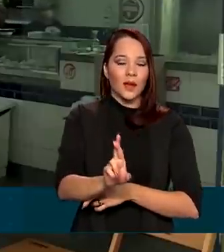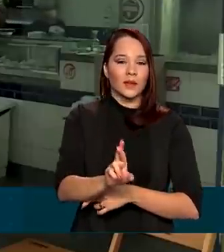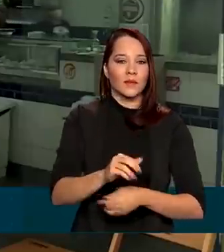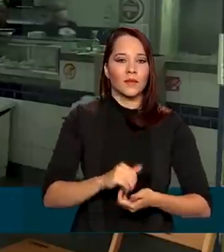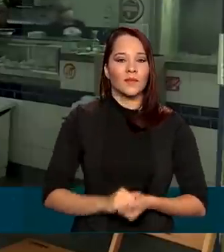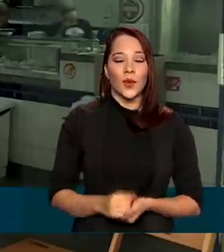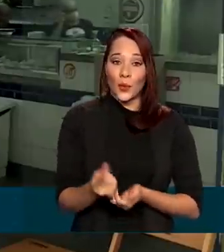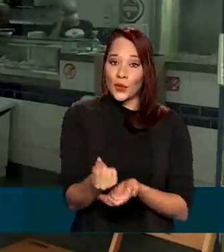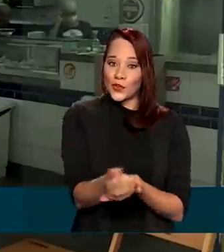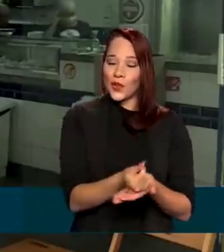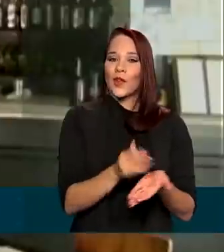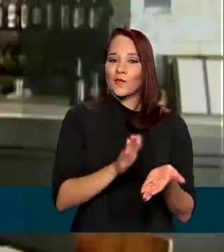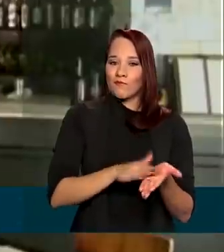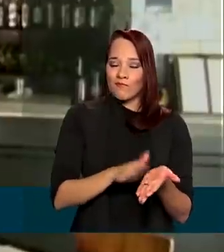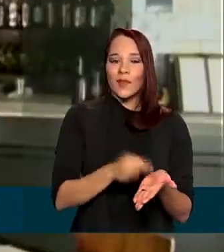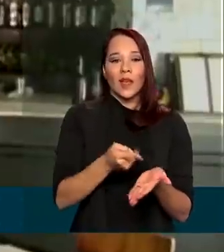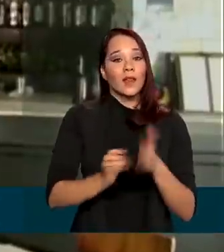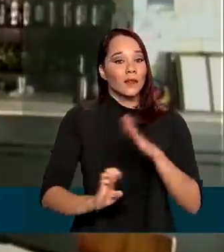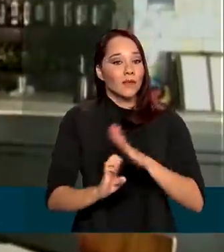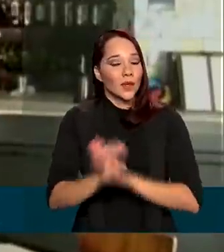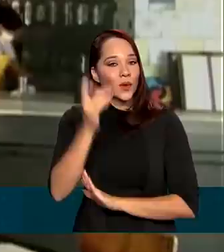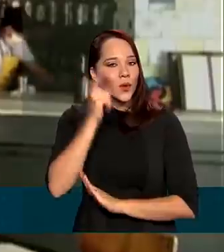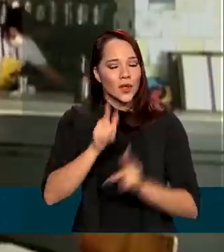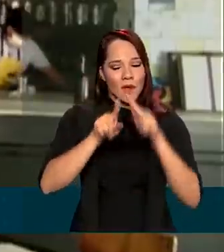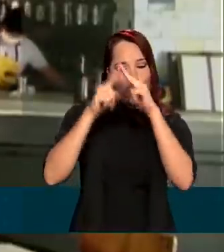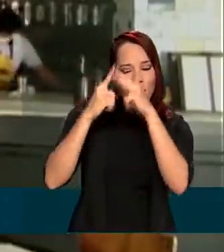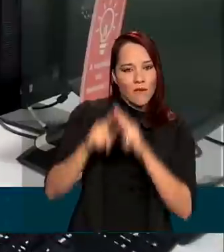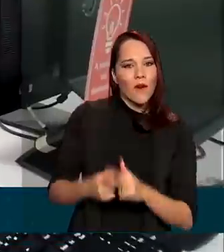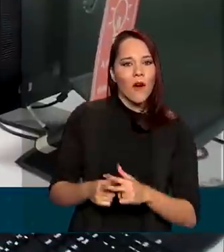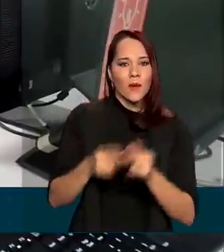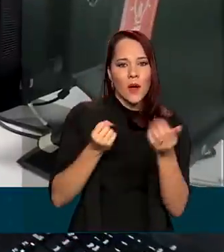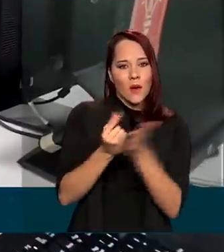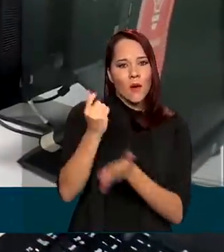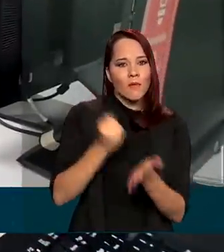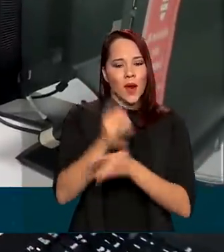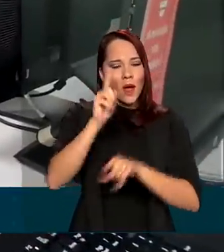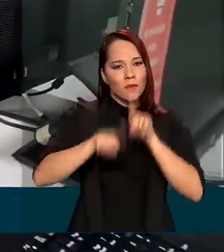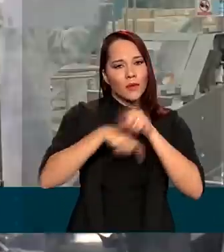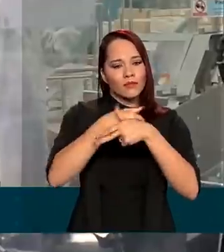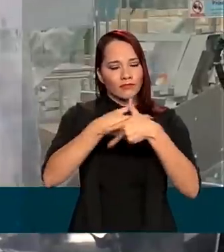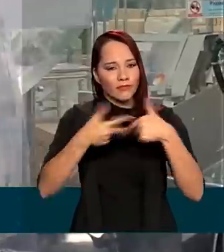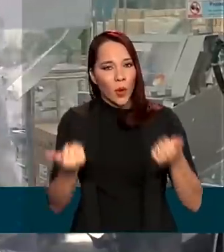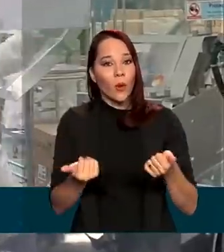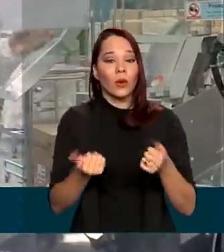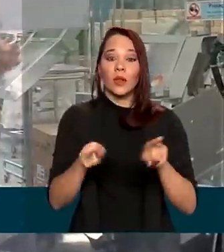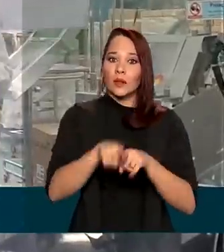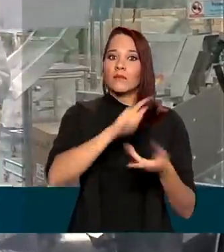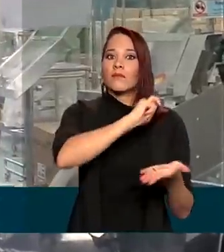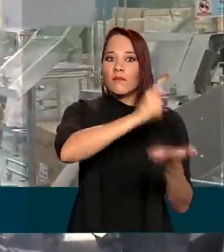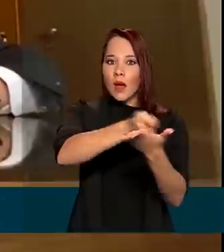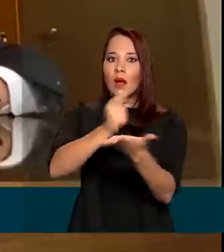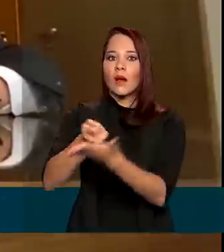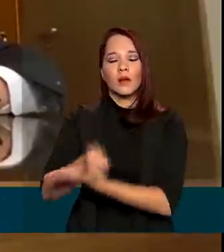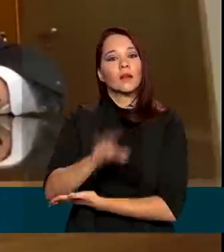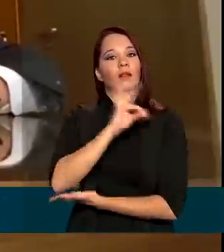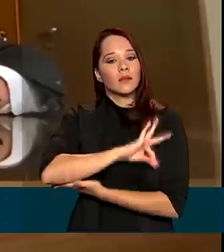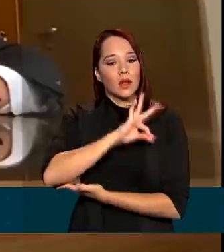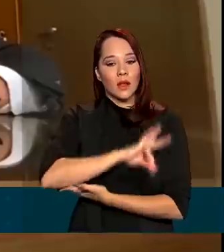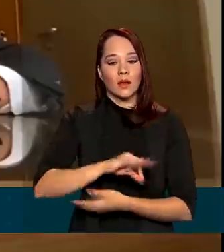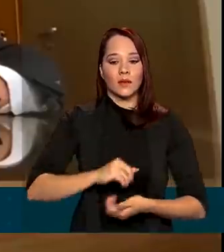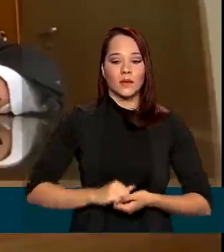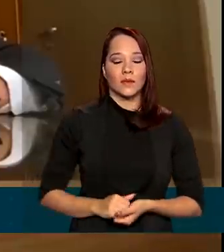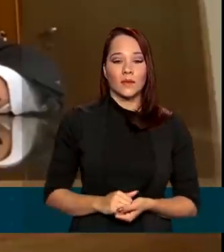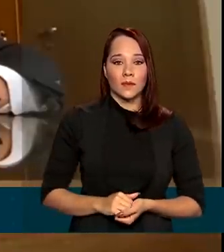Com o dinheiro em mãos, as empresas vão poder fazer reformas, comprar equipamentos e mercadorias e pagar os salários. No